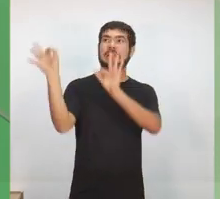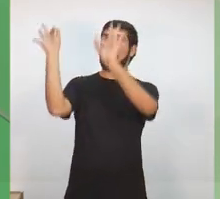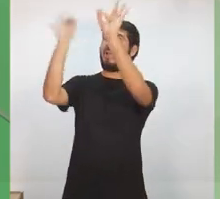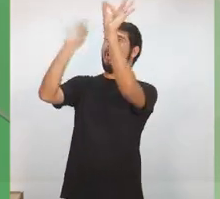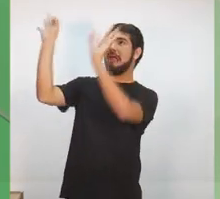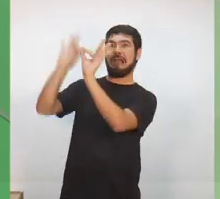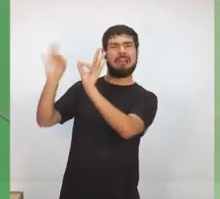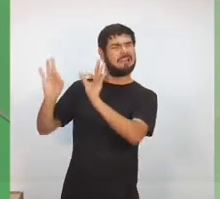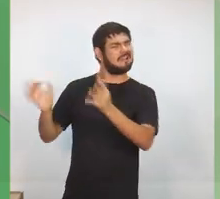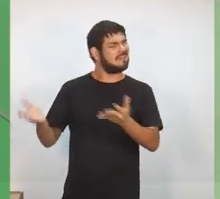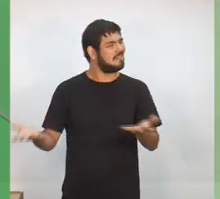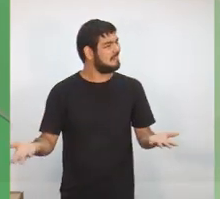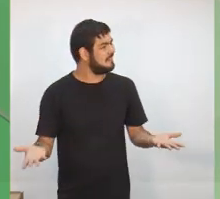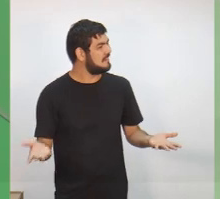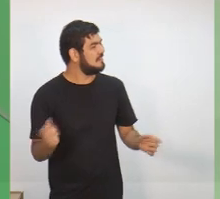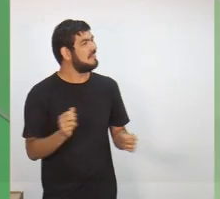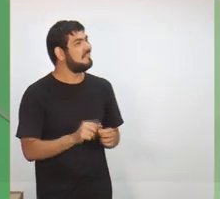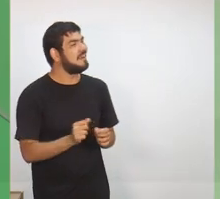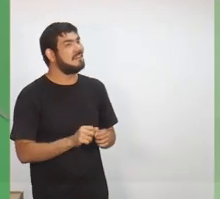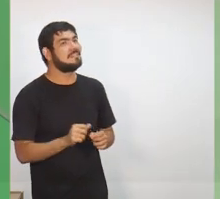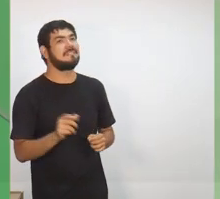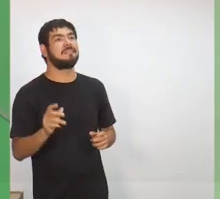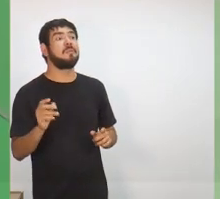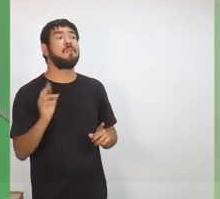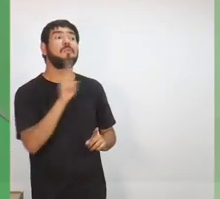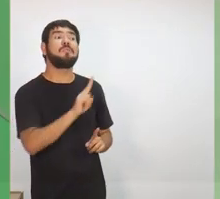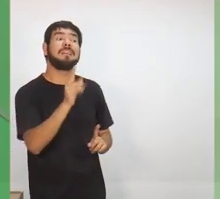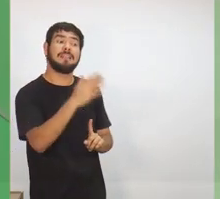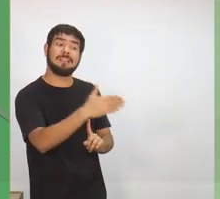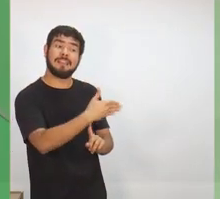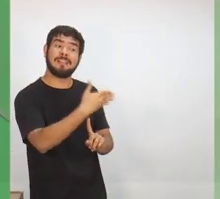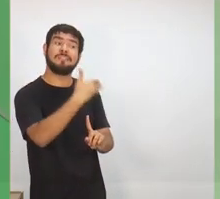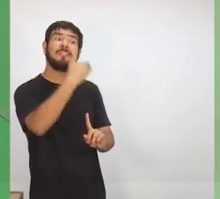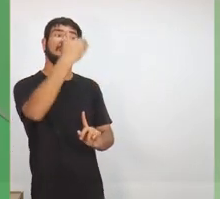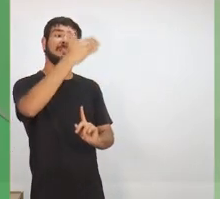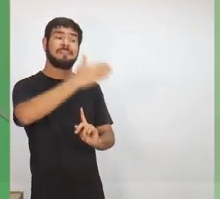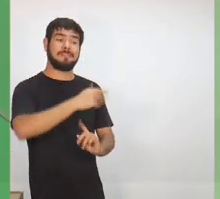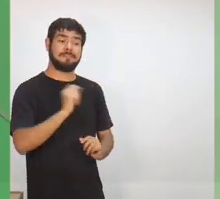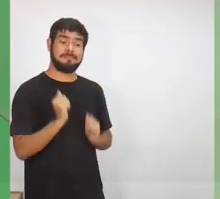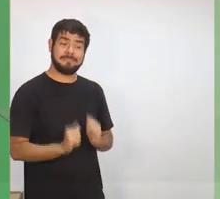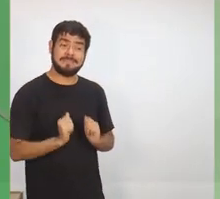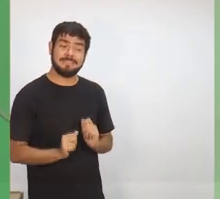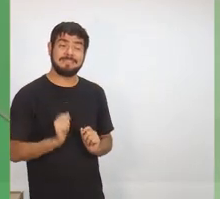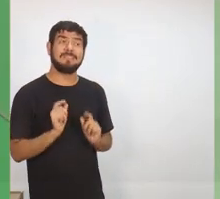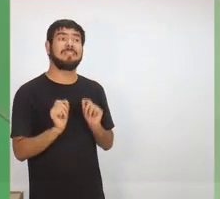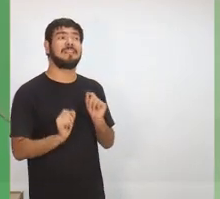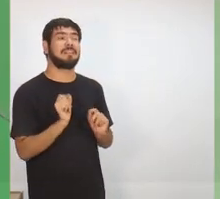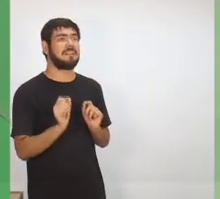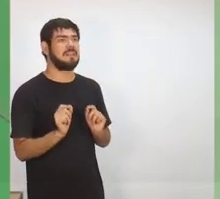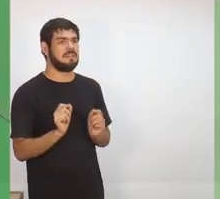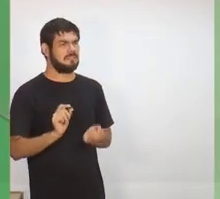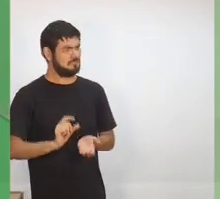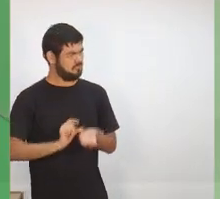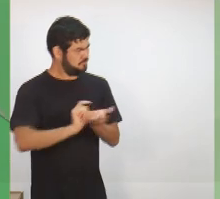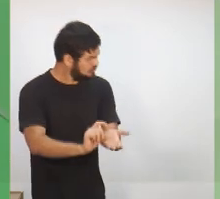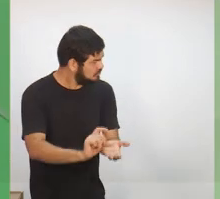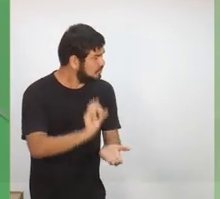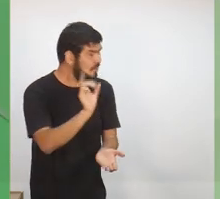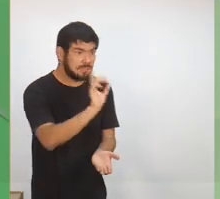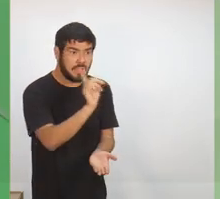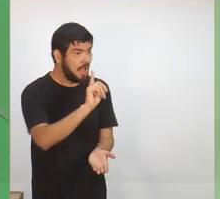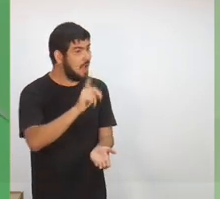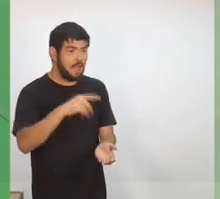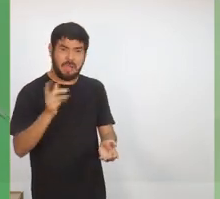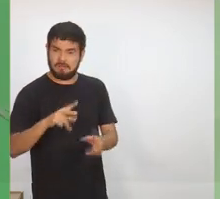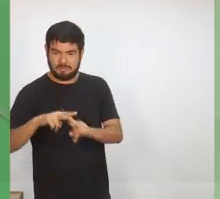Então, isso faz com que para se usar a tecnologia, nós temos que botar não só investi-la, na realidade, nela, mas botar para que ela